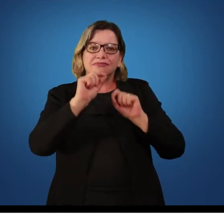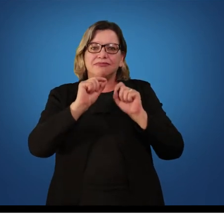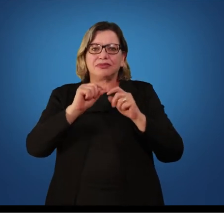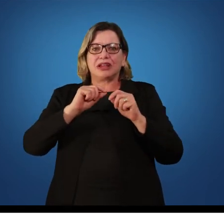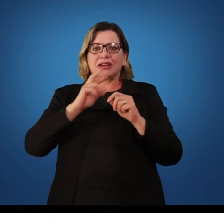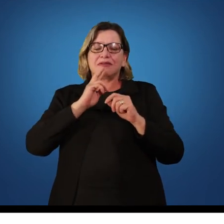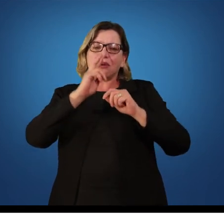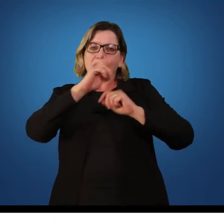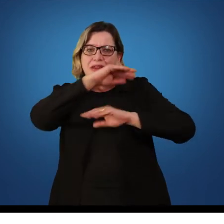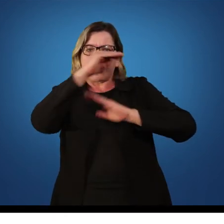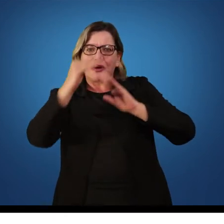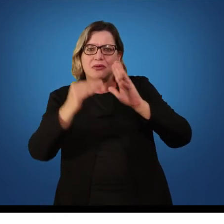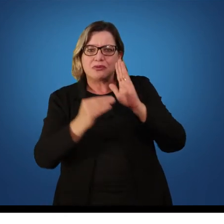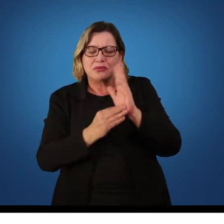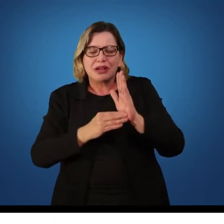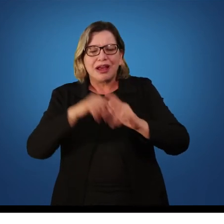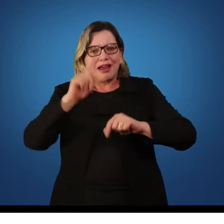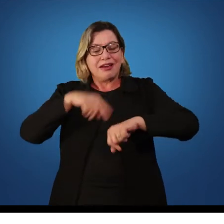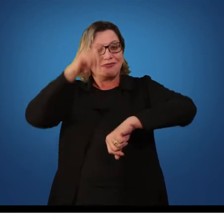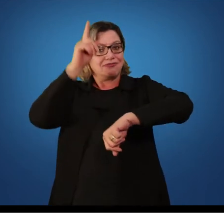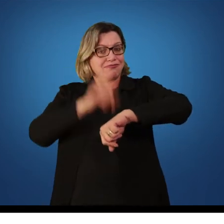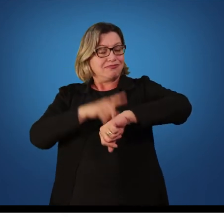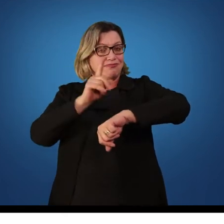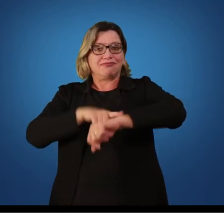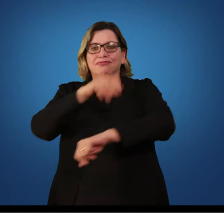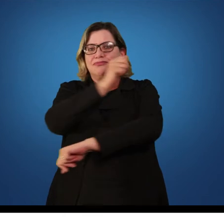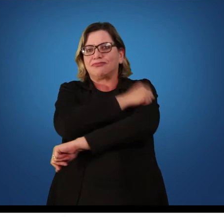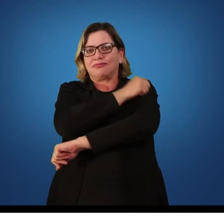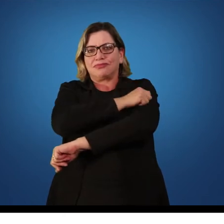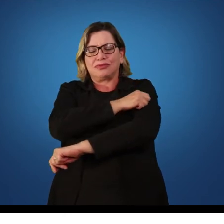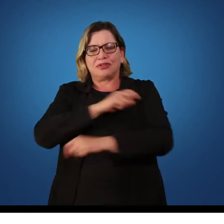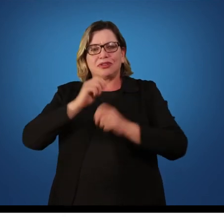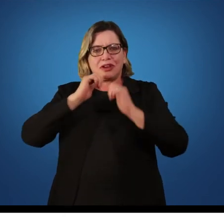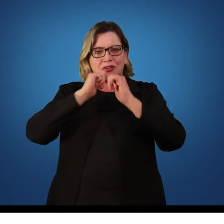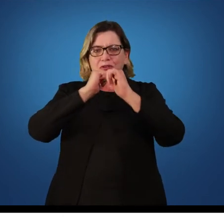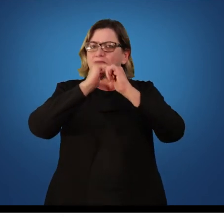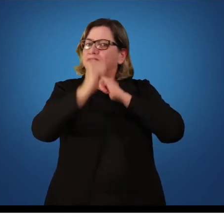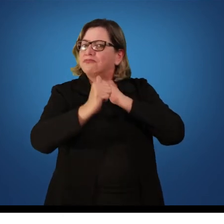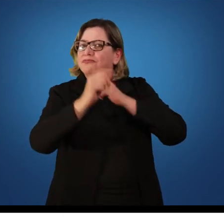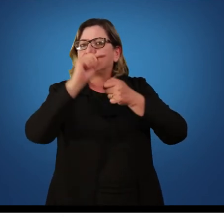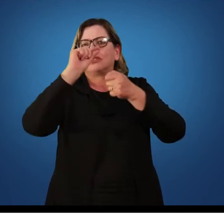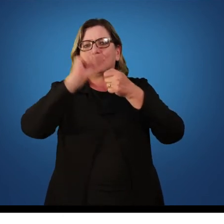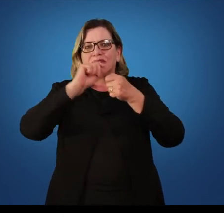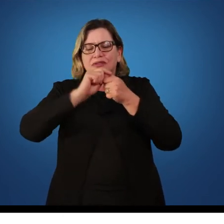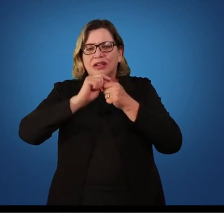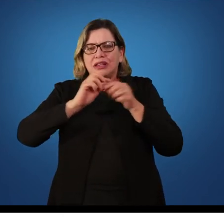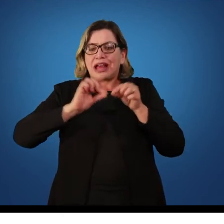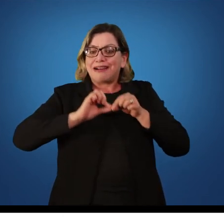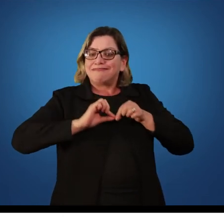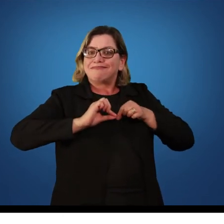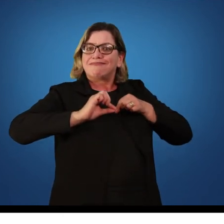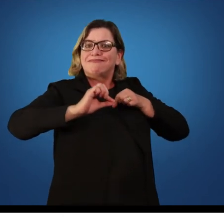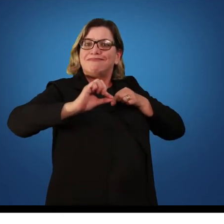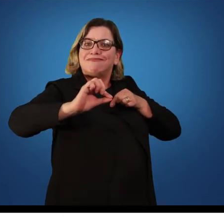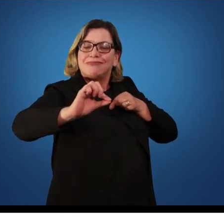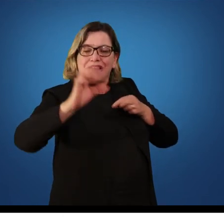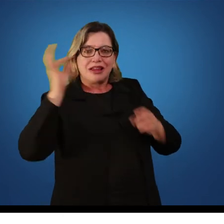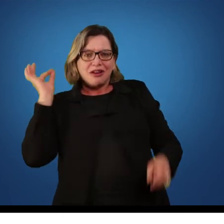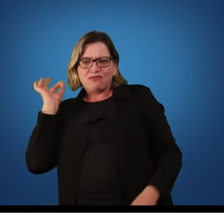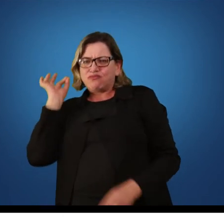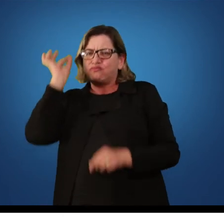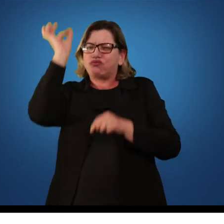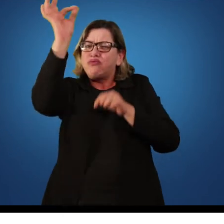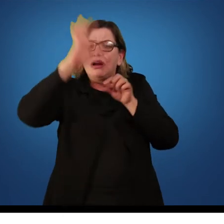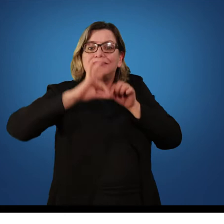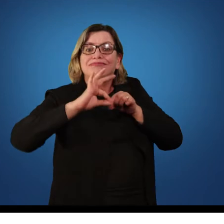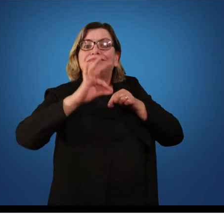final. É o tempo que o aluno realizou a corrida de 100 metros. É a distância que ele lançou o dardo.